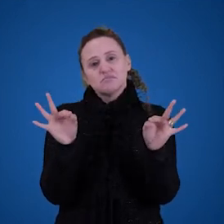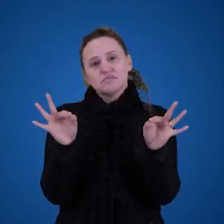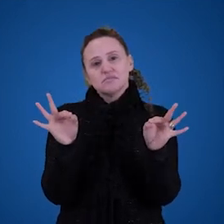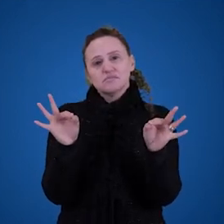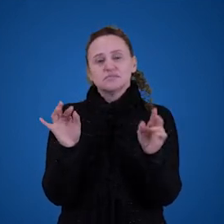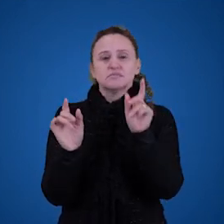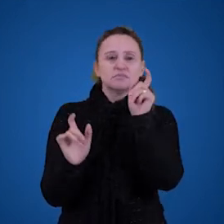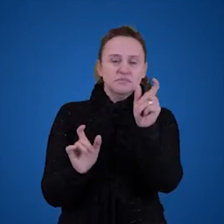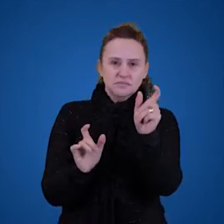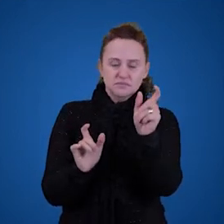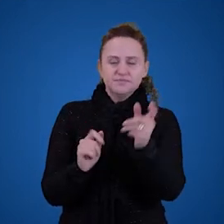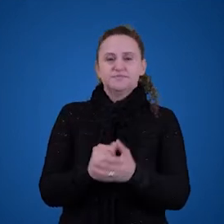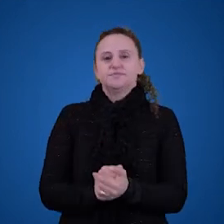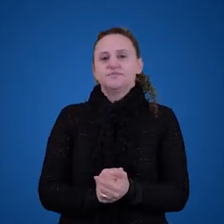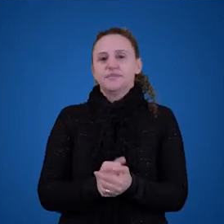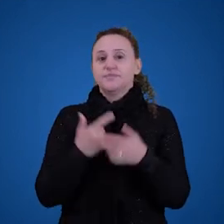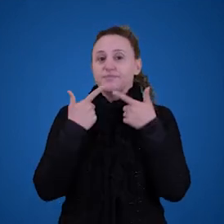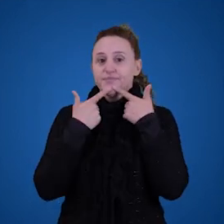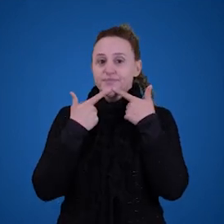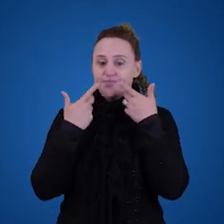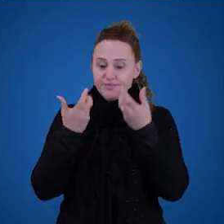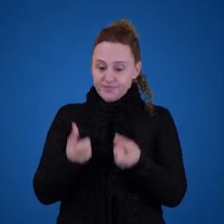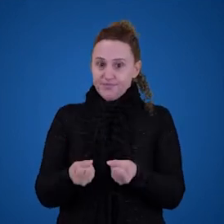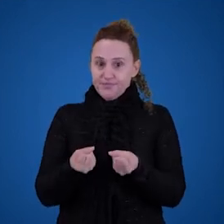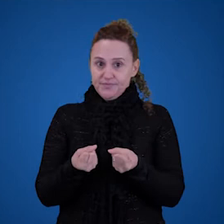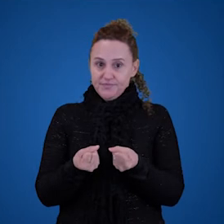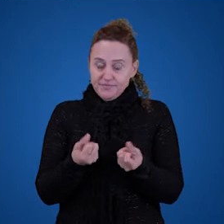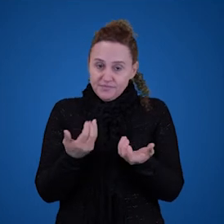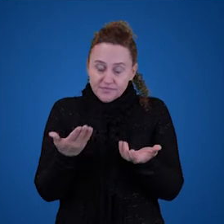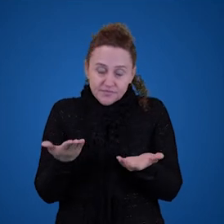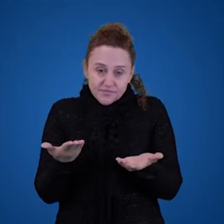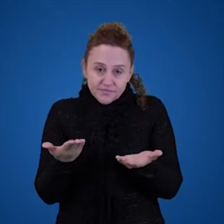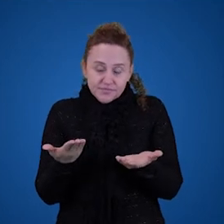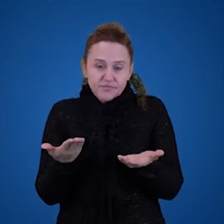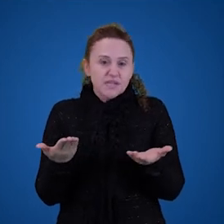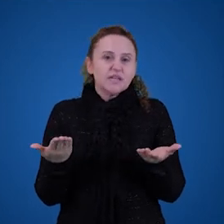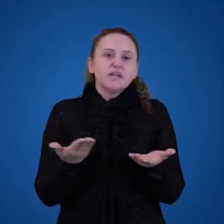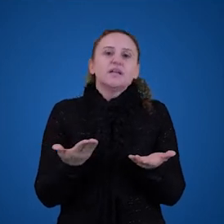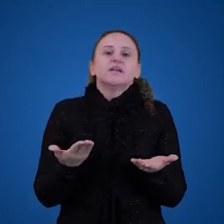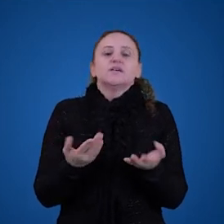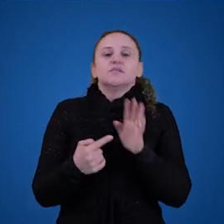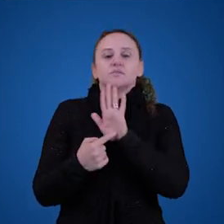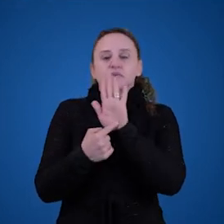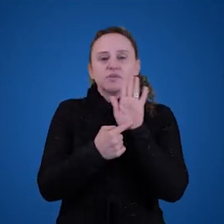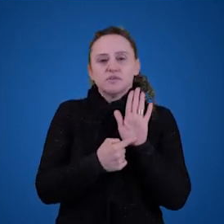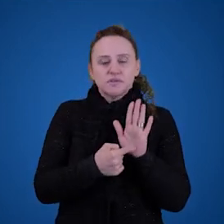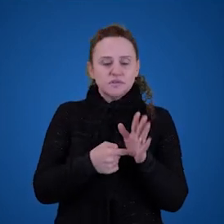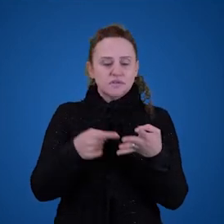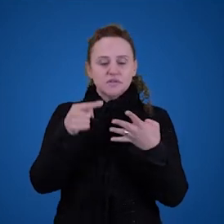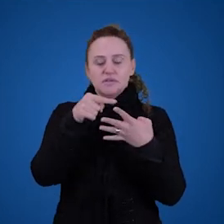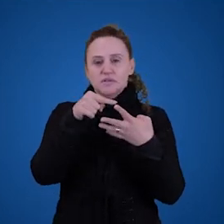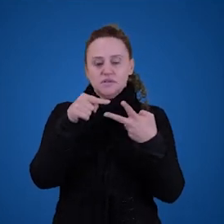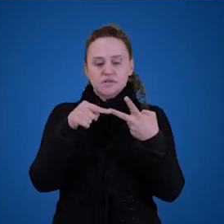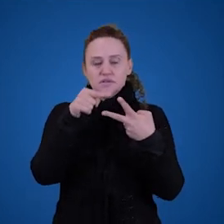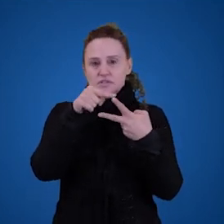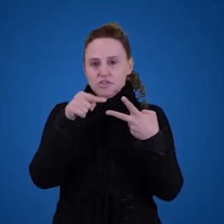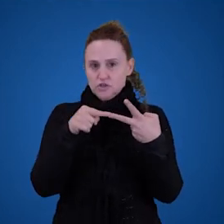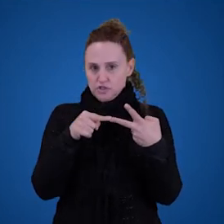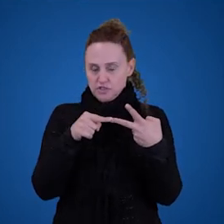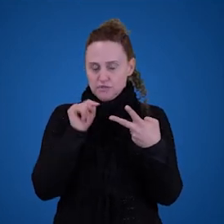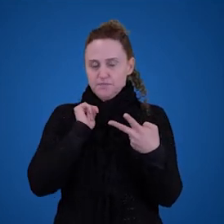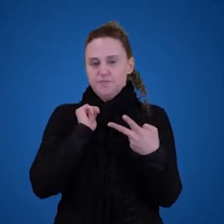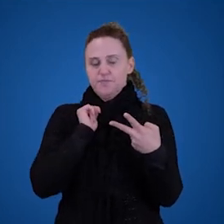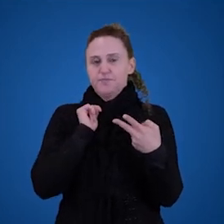são recorrentes na nossa linguagem. Então, nós vamos abordar dois deles aqui, por questão de tempo, certo?